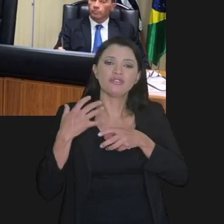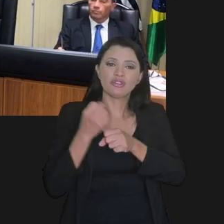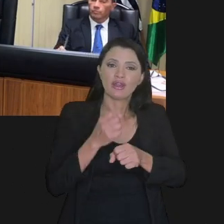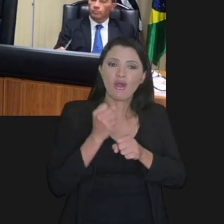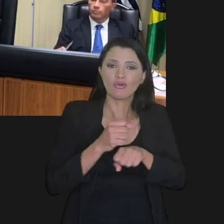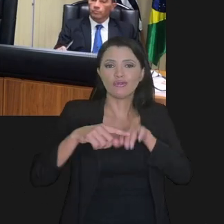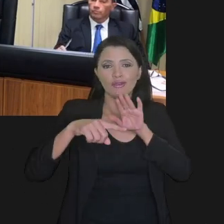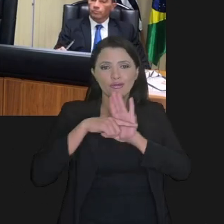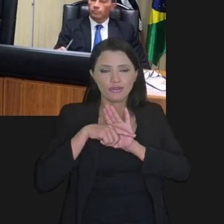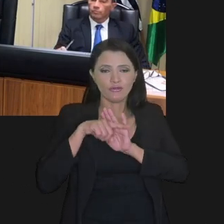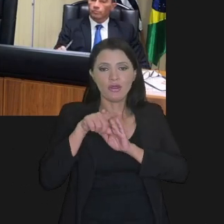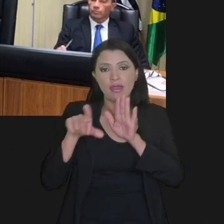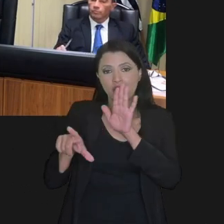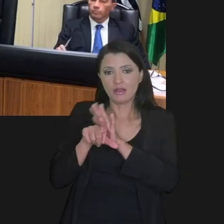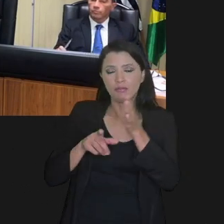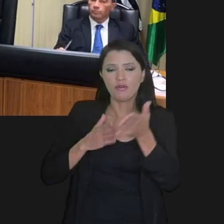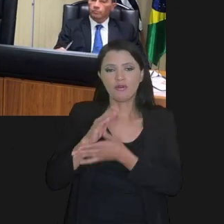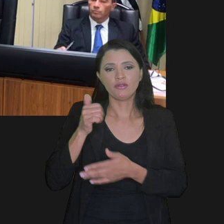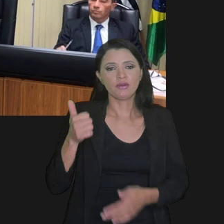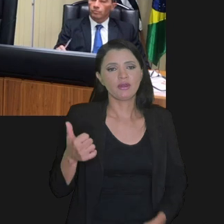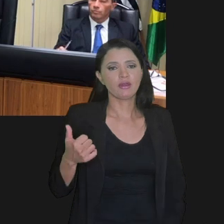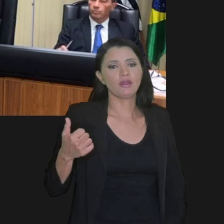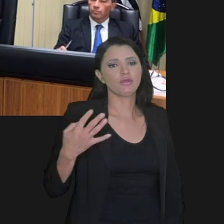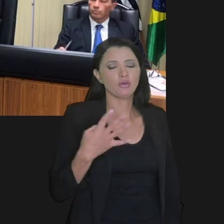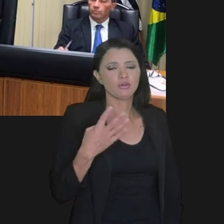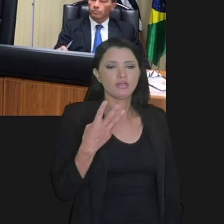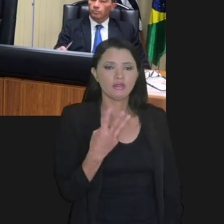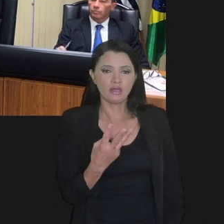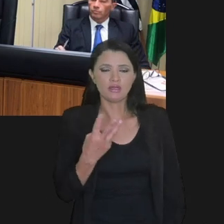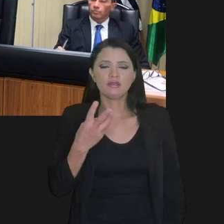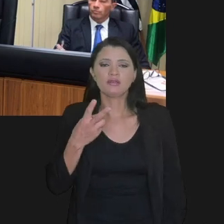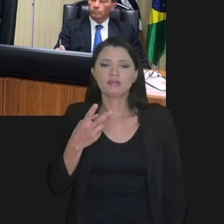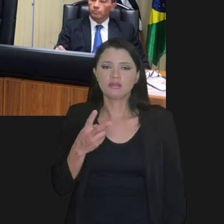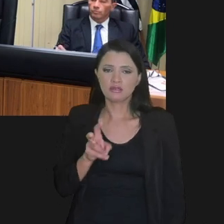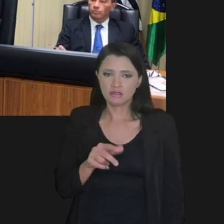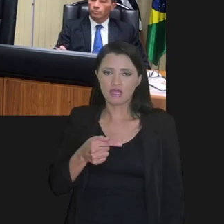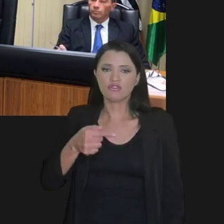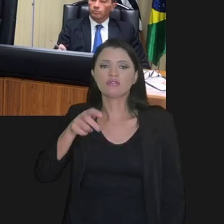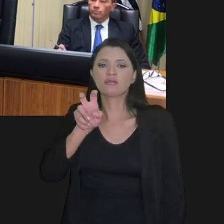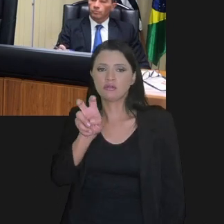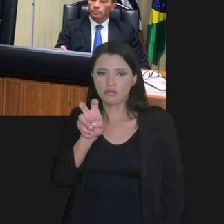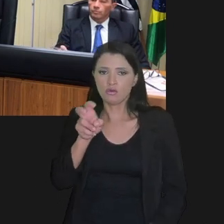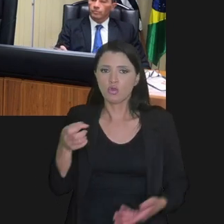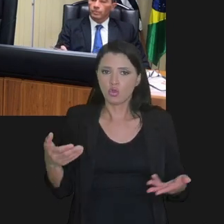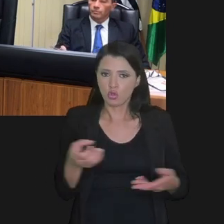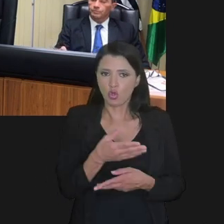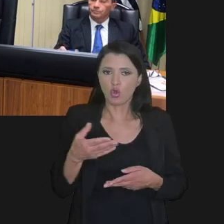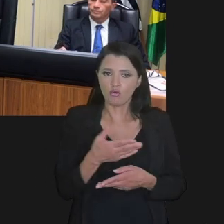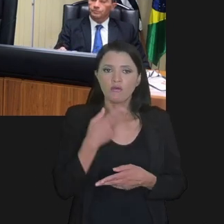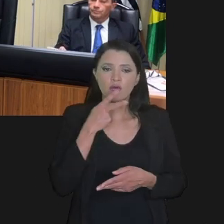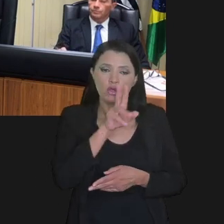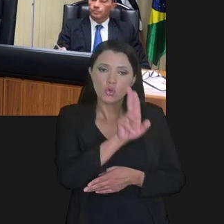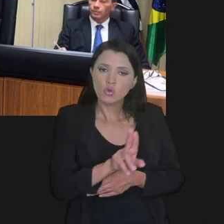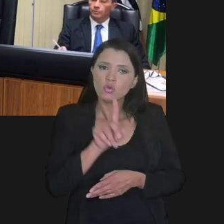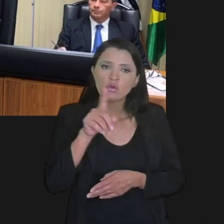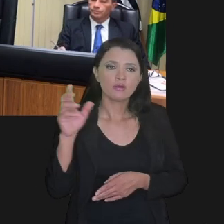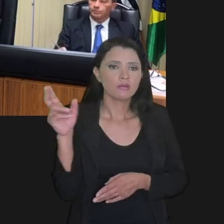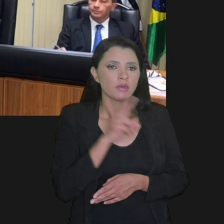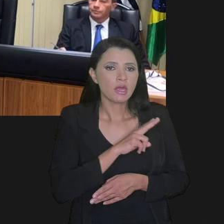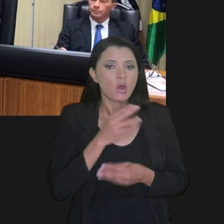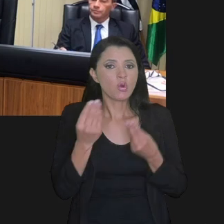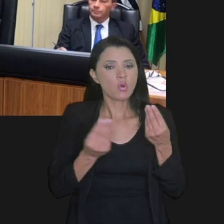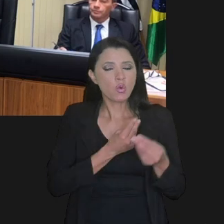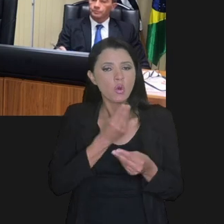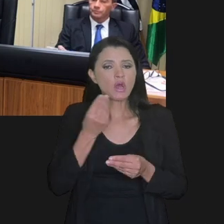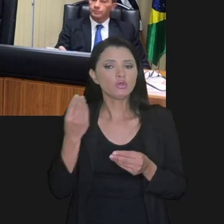de cálculo negativo. A lei, isso foi aprovado pela Lei 14.375, recente, e ela é bastante clara ao dizer que o